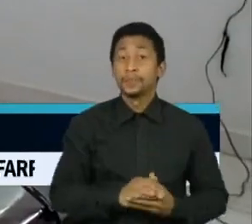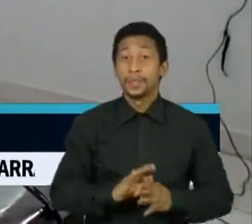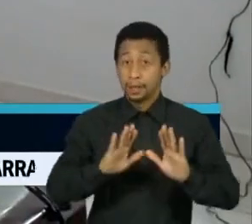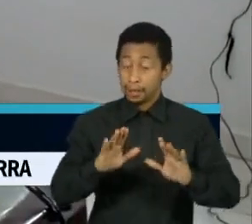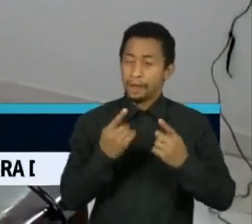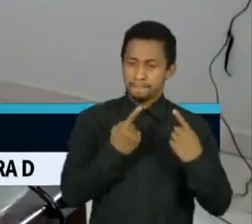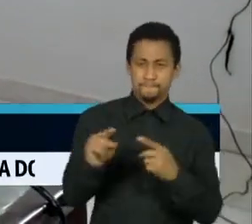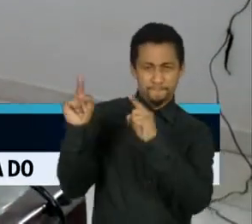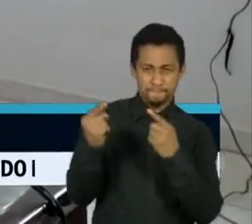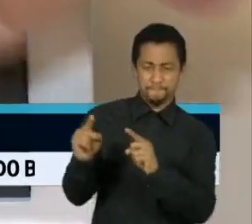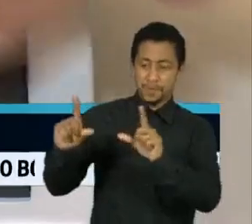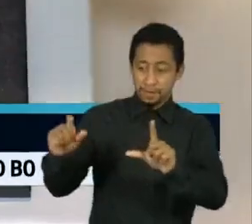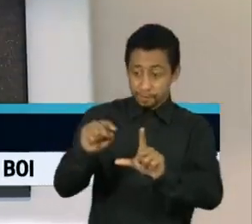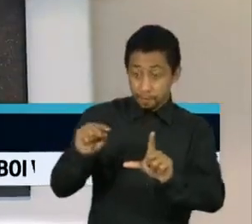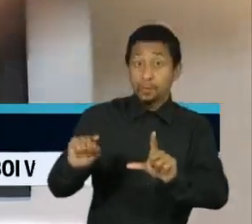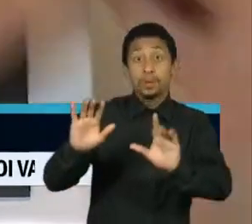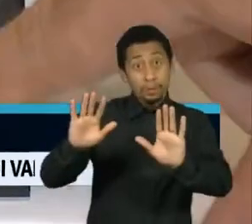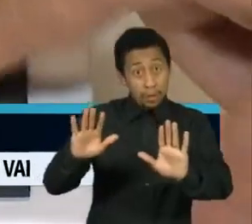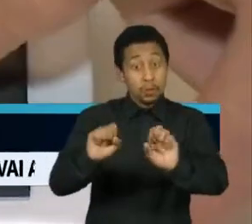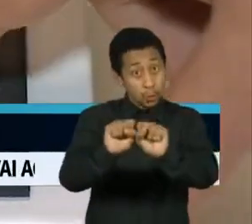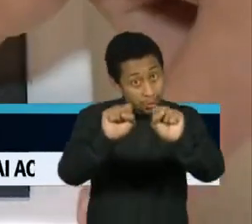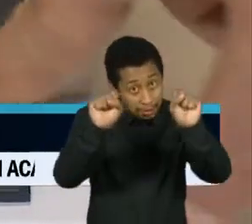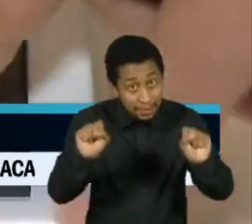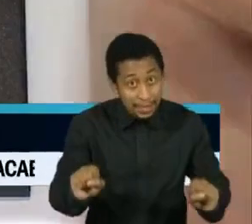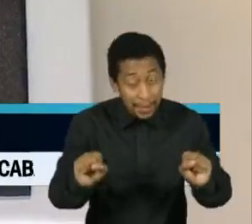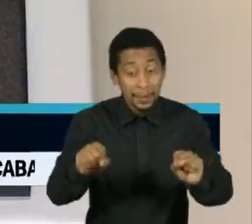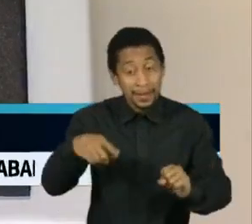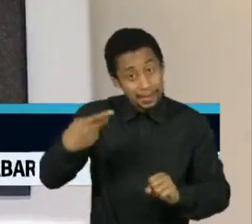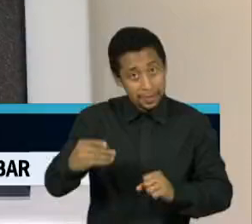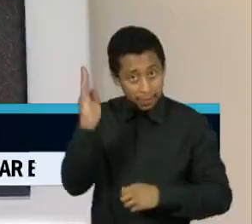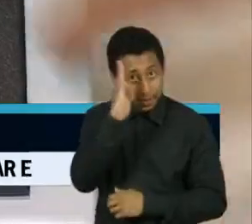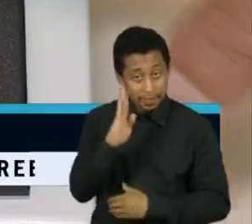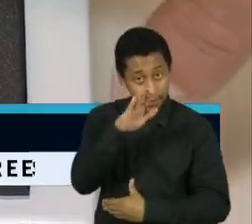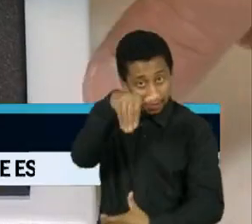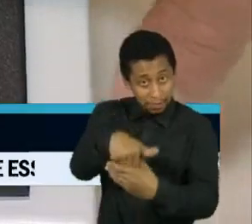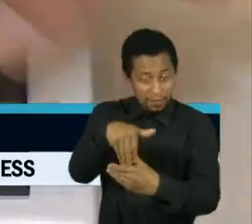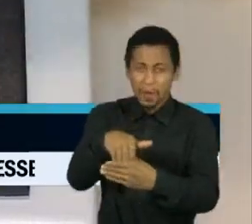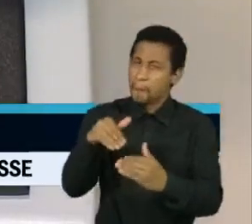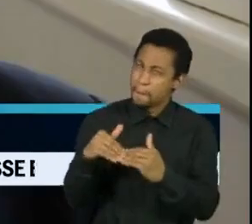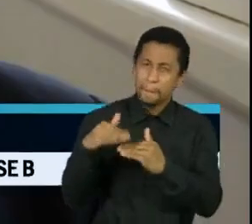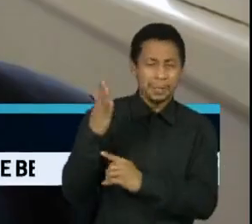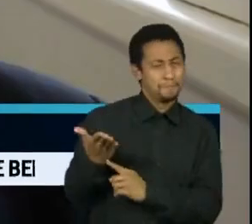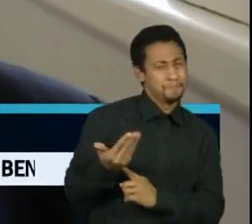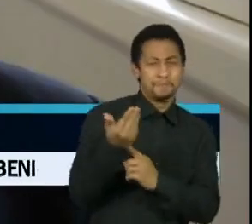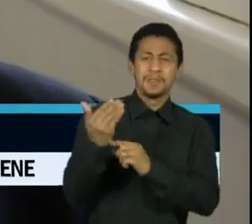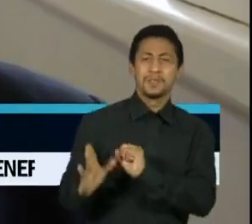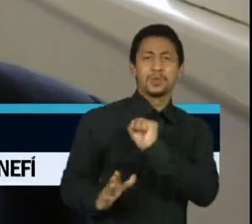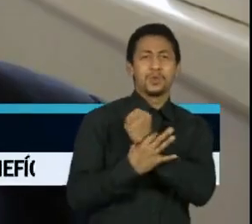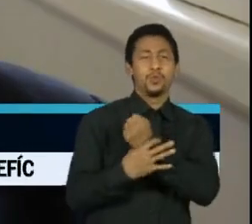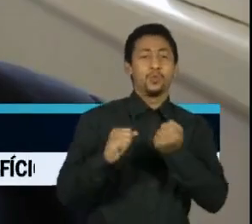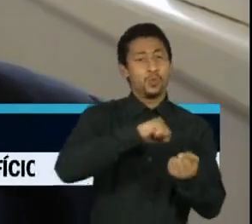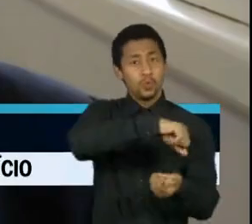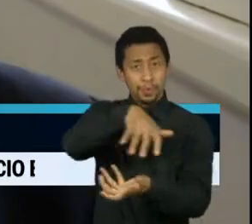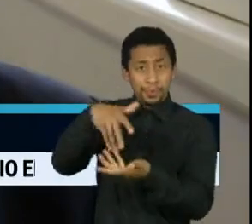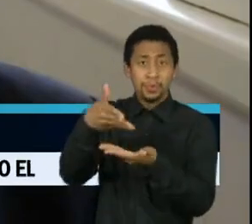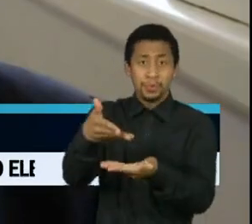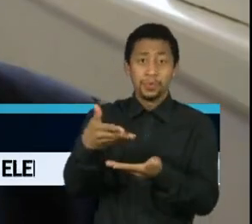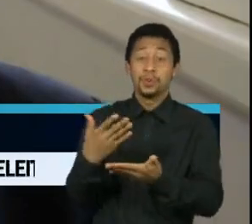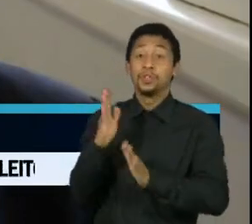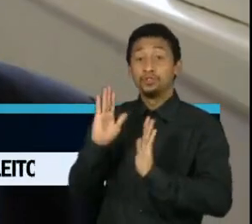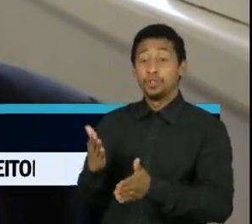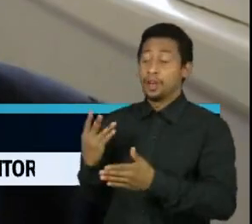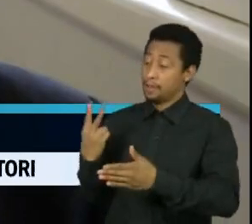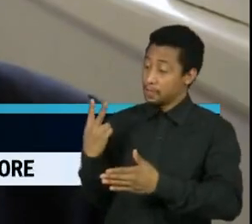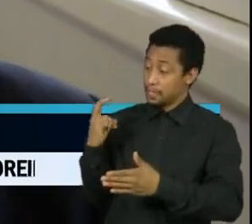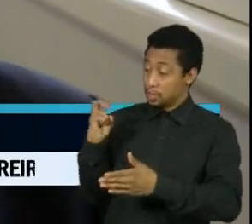eleitoral brasileiro é considerado o mais moderno e seguro do mundo. Ao longo desses mais de 25